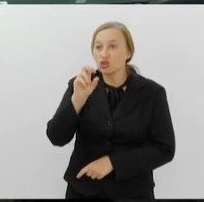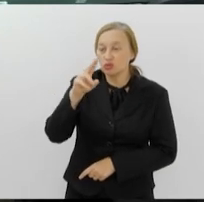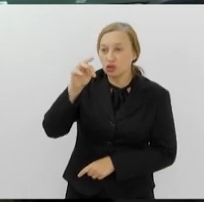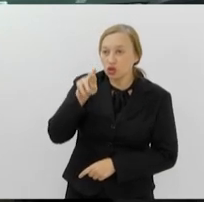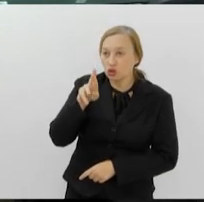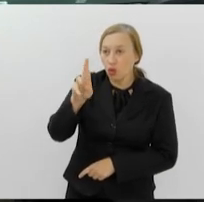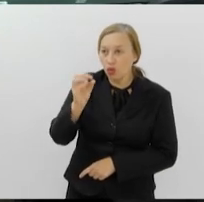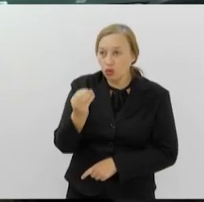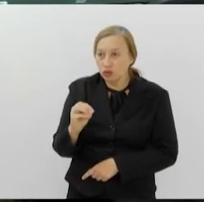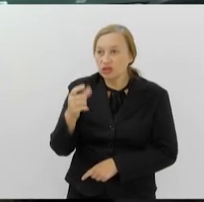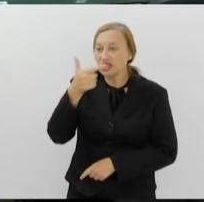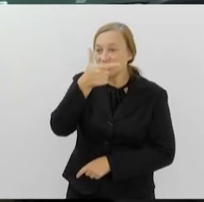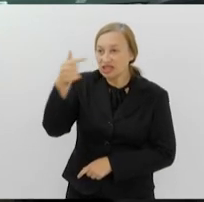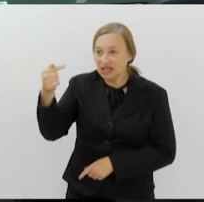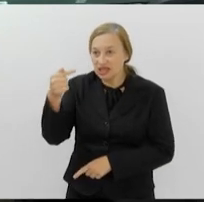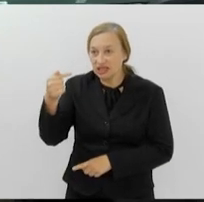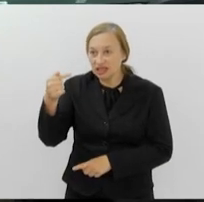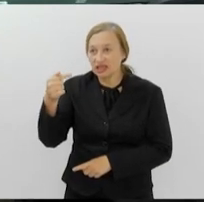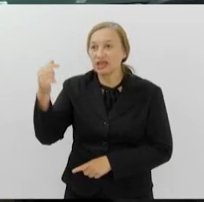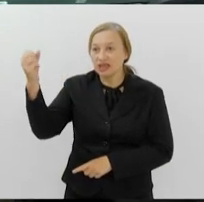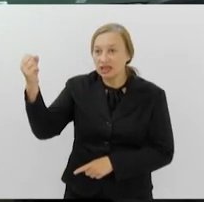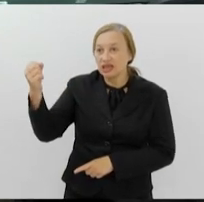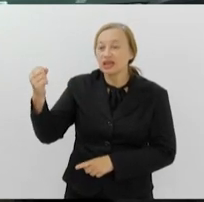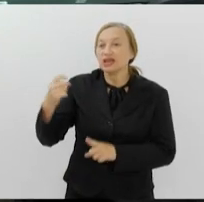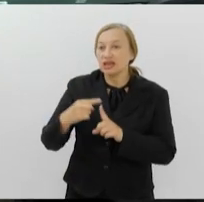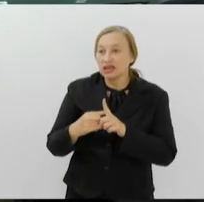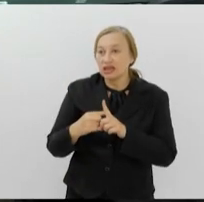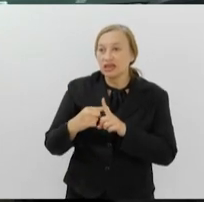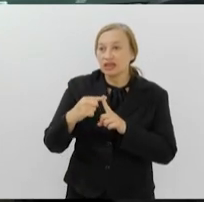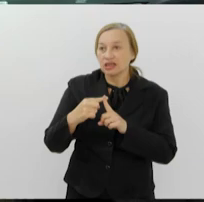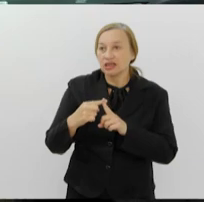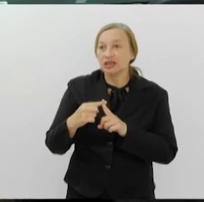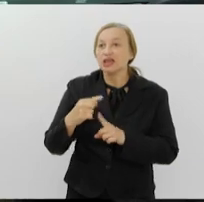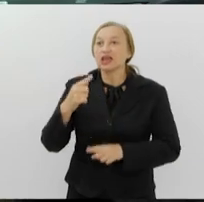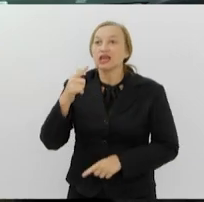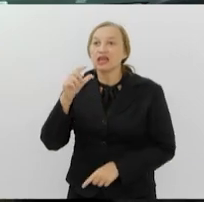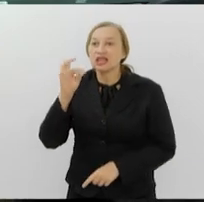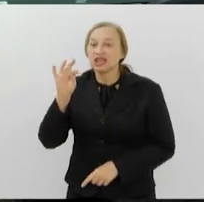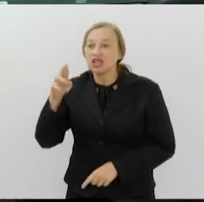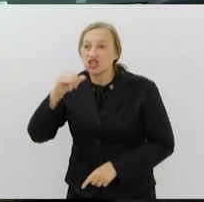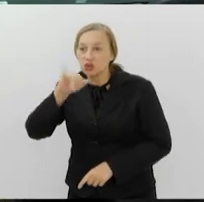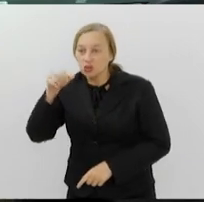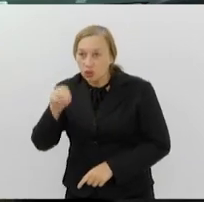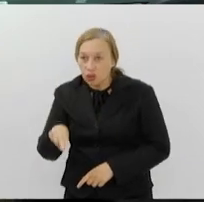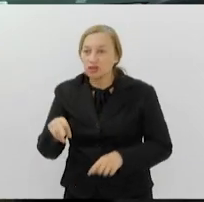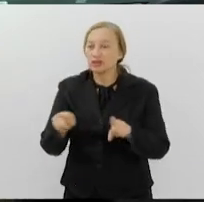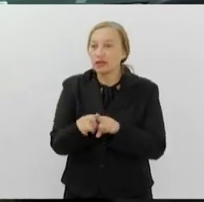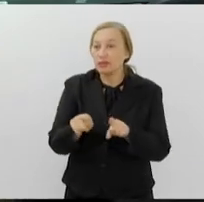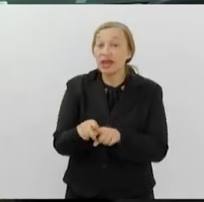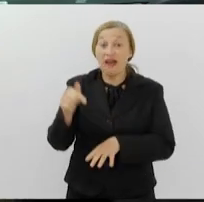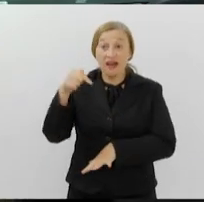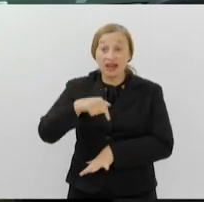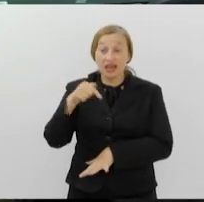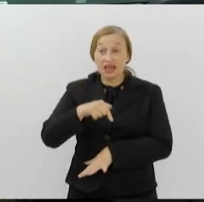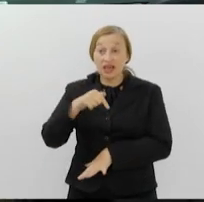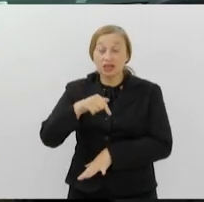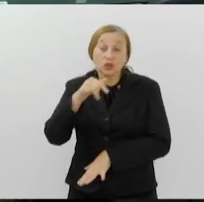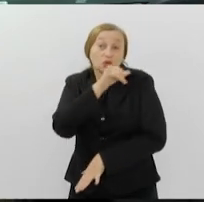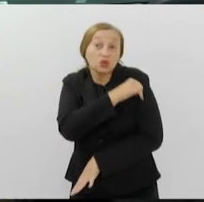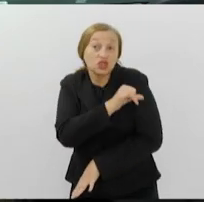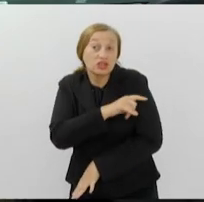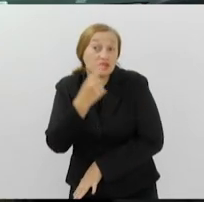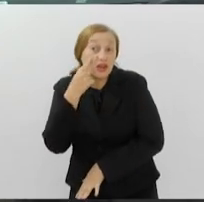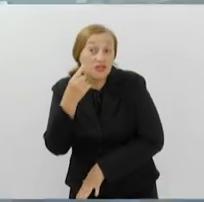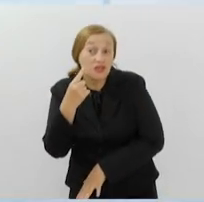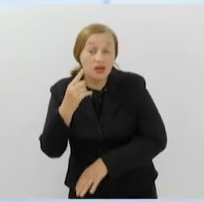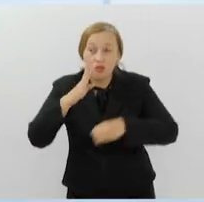Trajano de Moraes também com sol, e com 15 graus, bastante frio. Vamos ver agora como está o tempo aqui no Rio de Janeiro. Você vê imagens aí da Baía